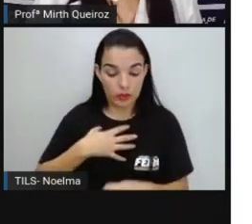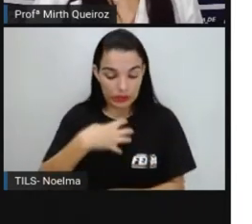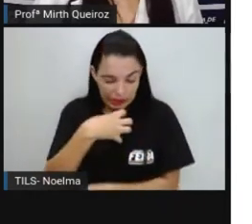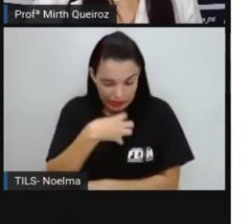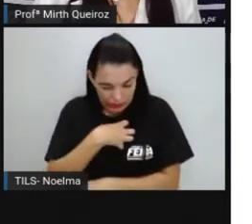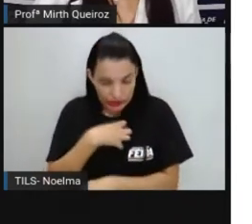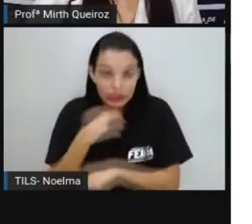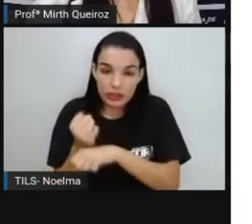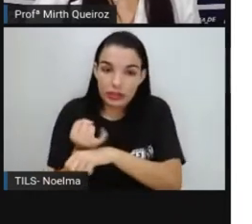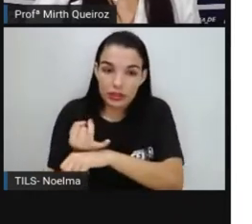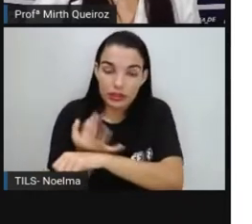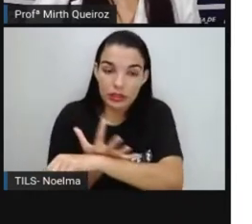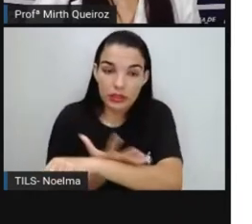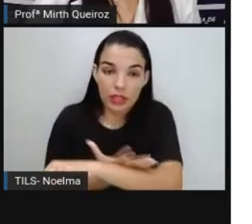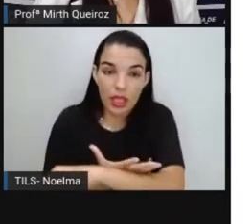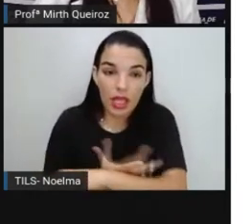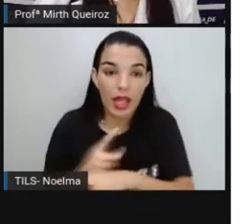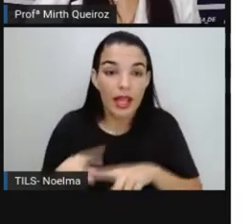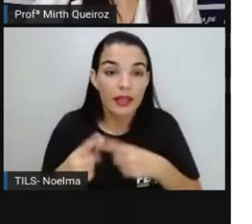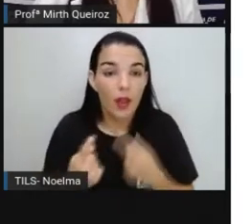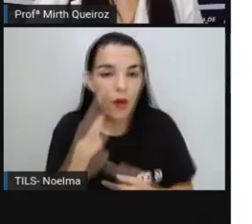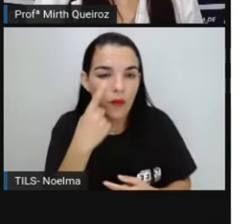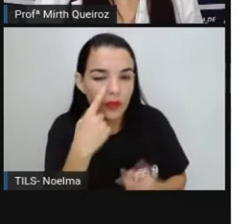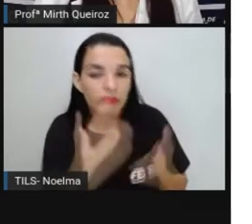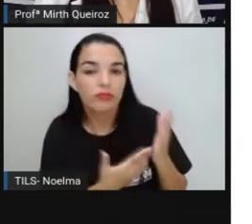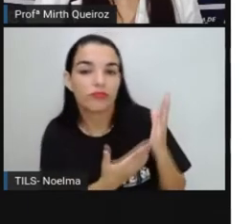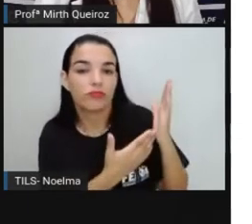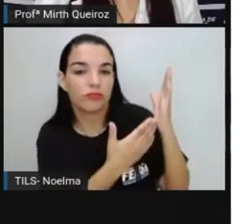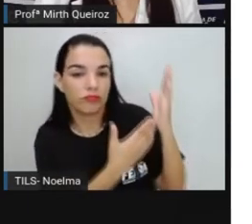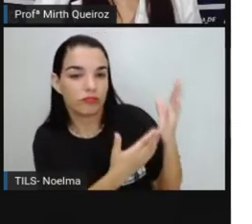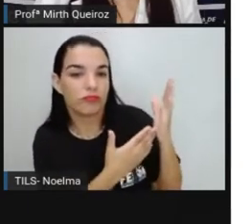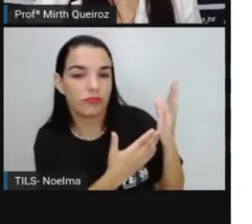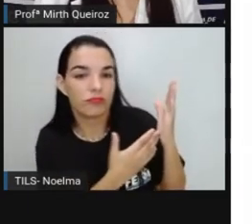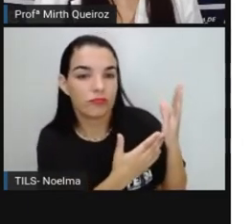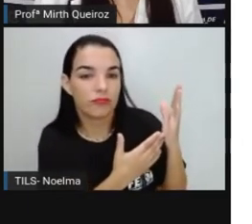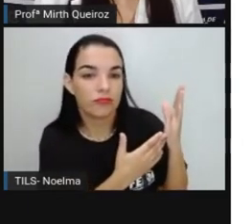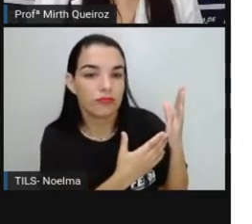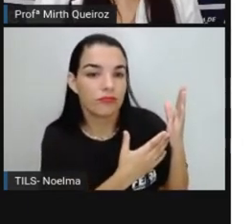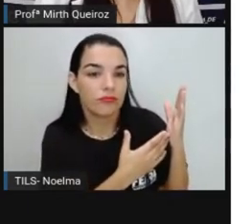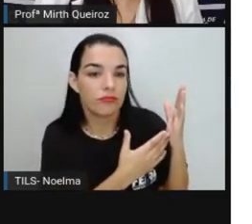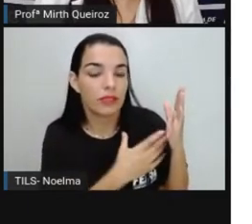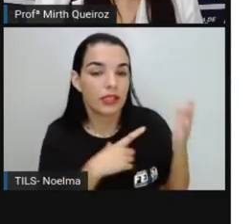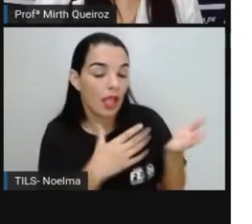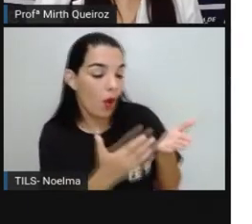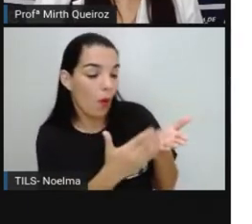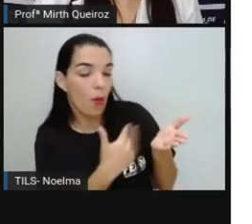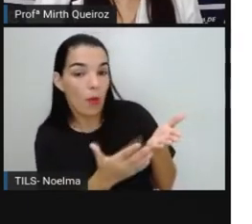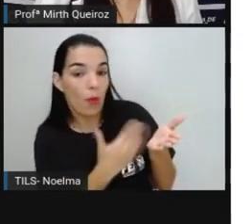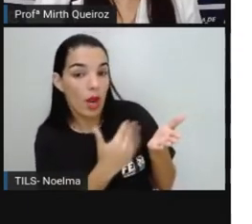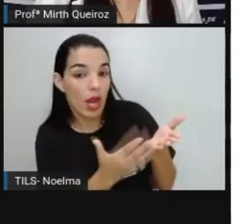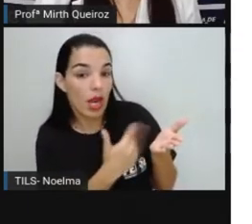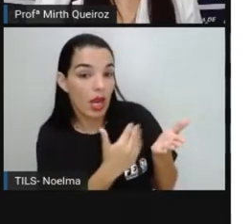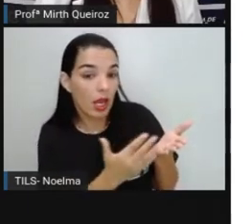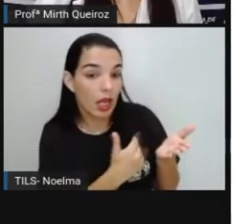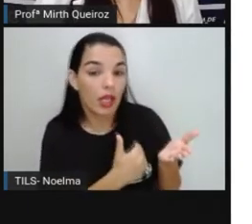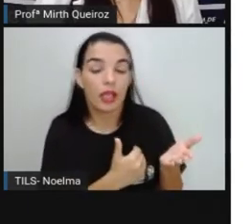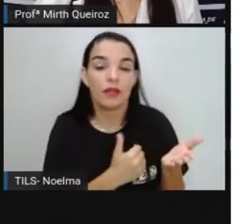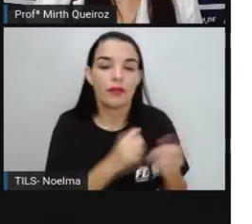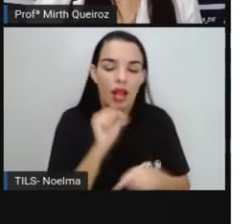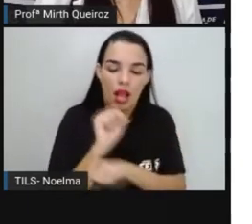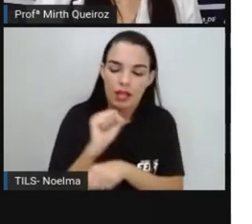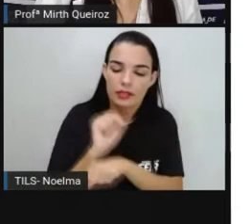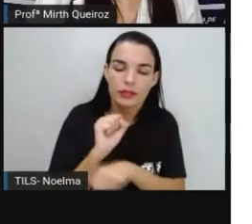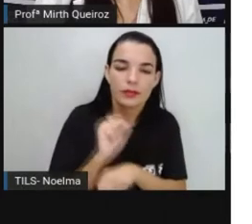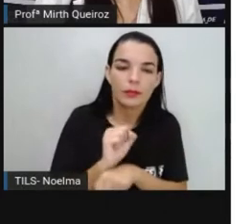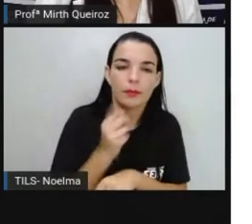já que a gente vai falar sobre emoções, eu trouxe aqui para vocês um livro, a leitura de um livro que é Espera